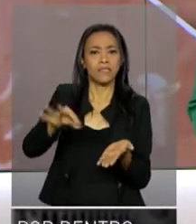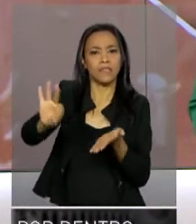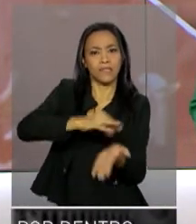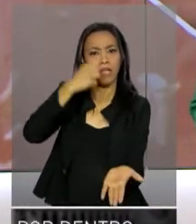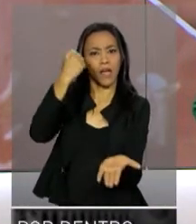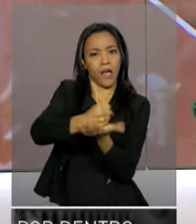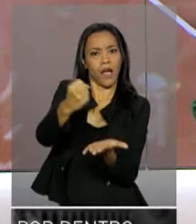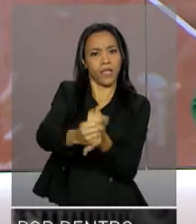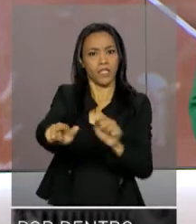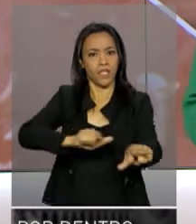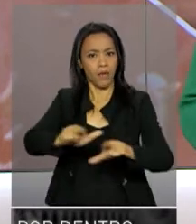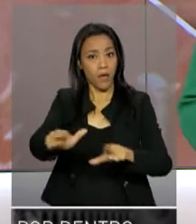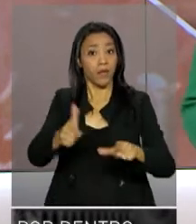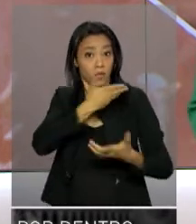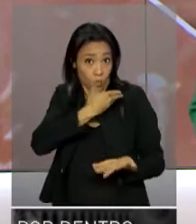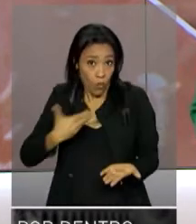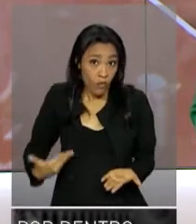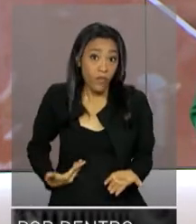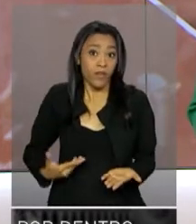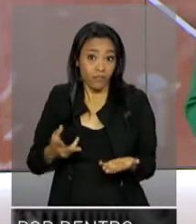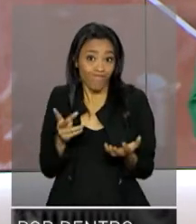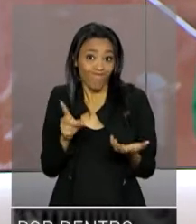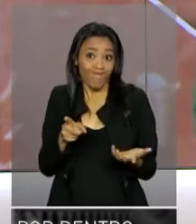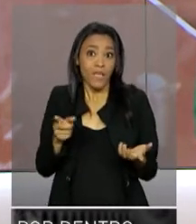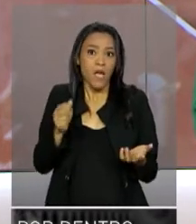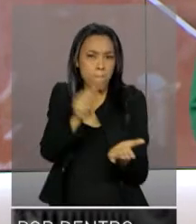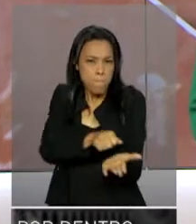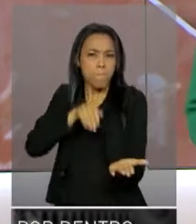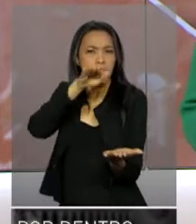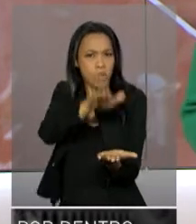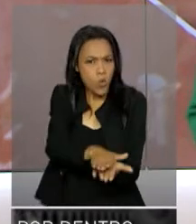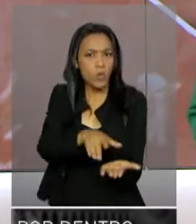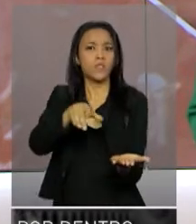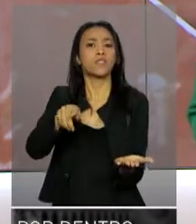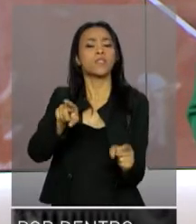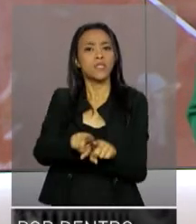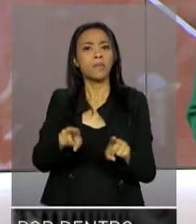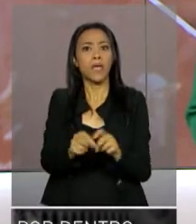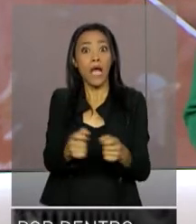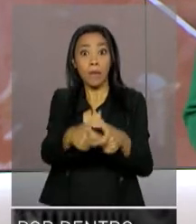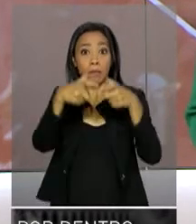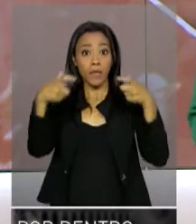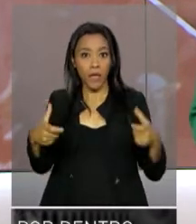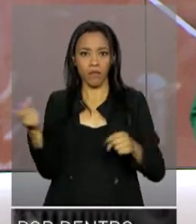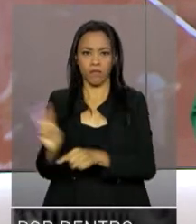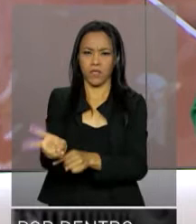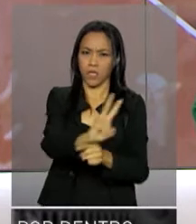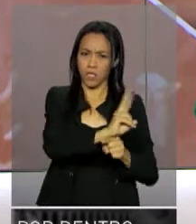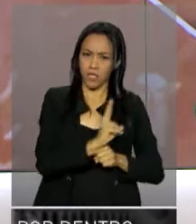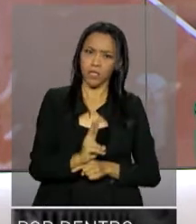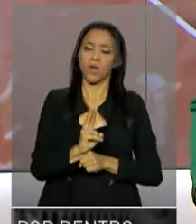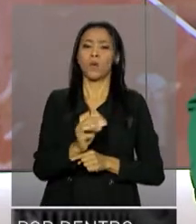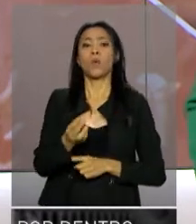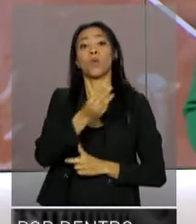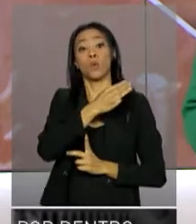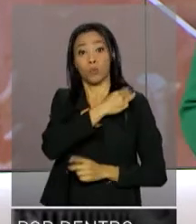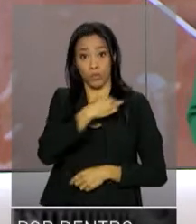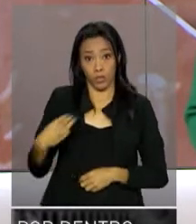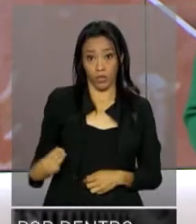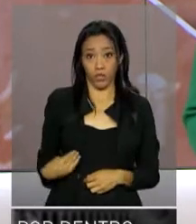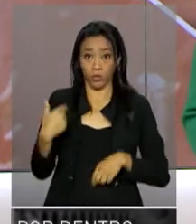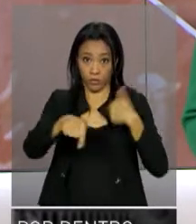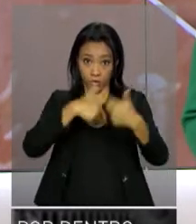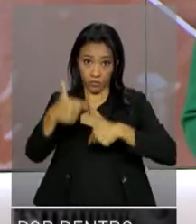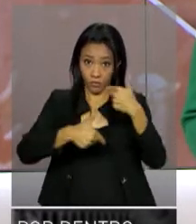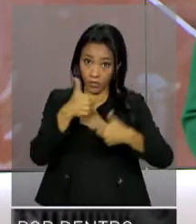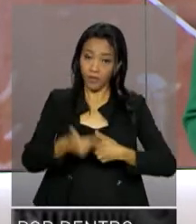trabalho, o governo aposta no aumento do valor das multas e também na ampliação da fiscalização. O ministro do Trabalho,